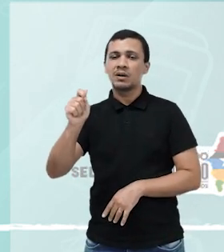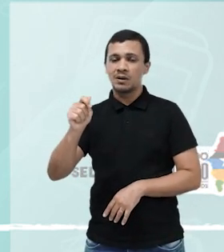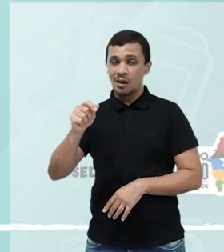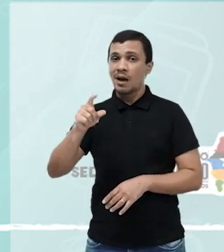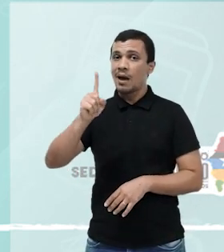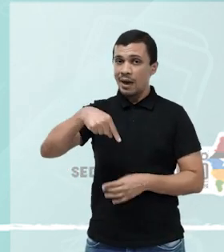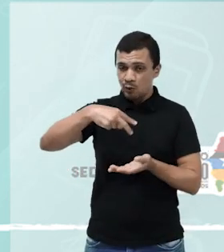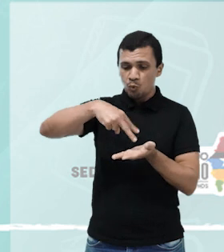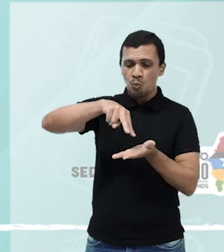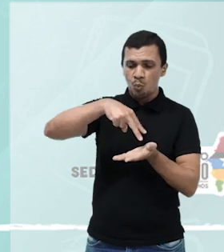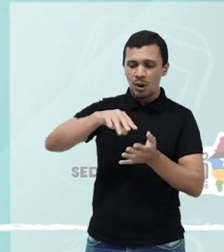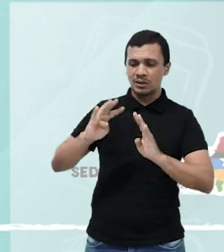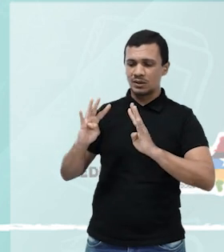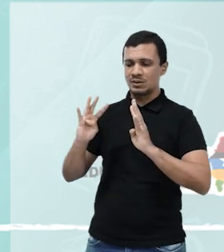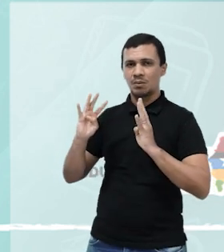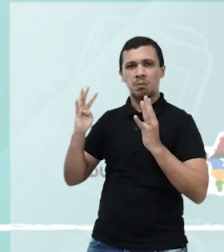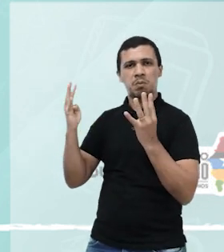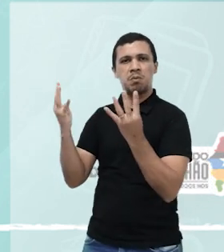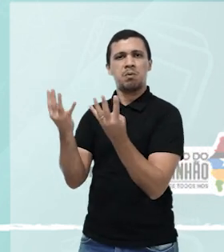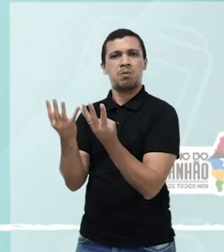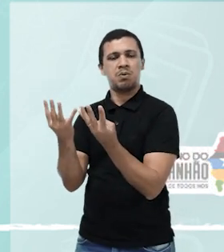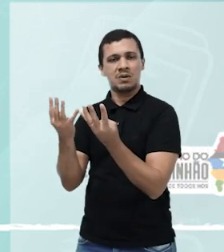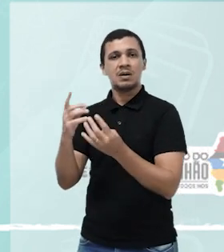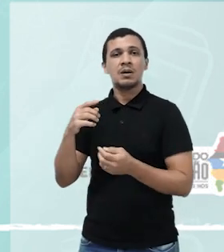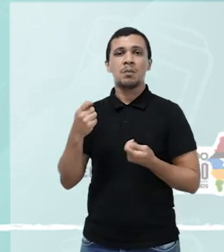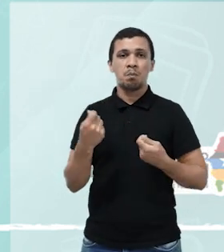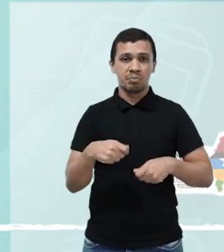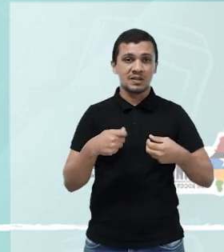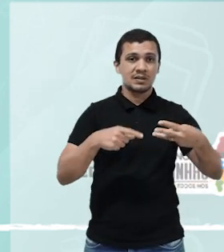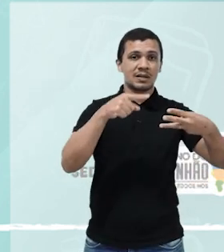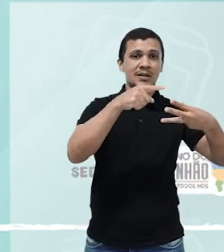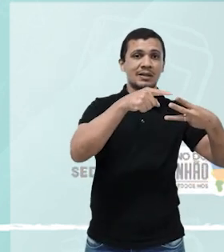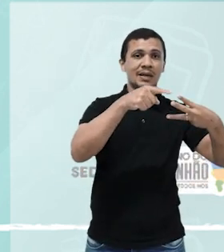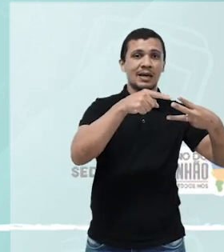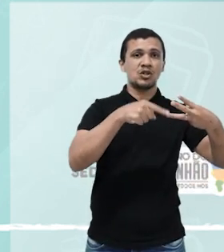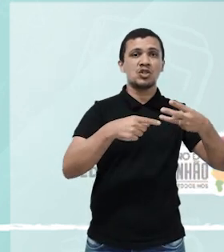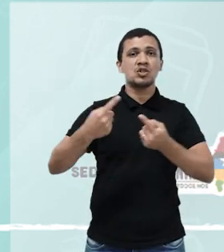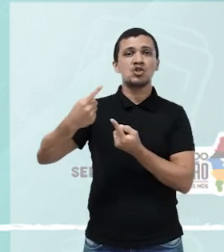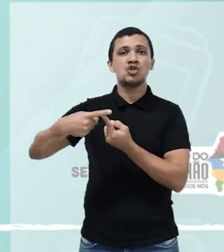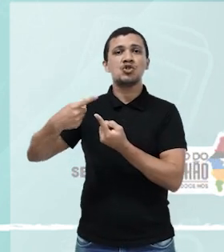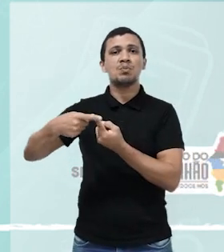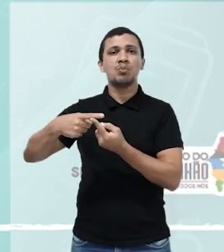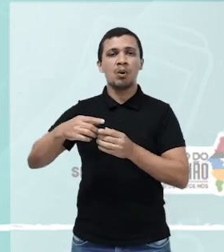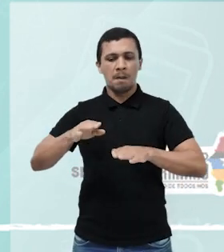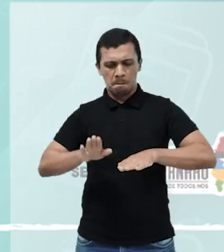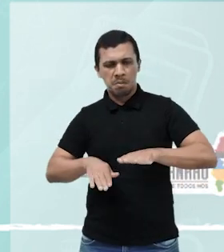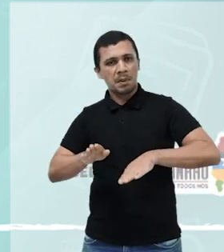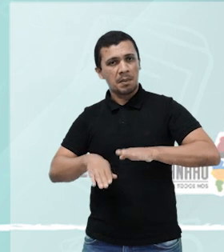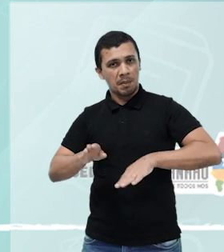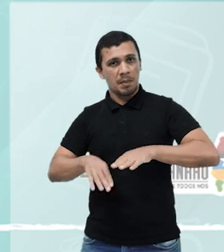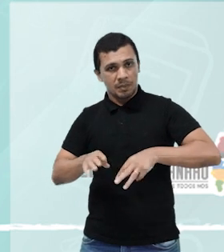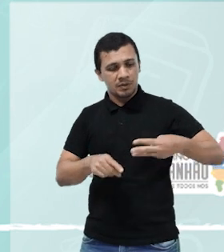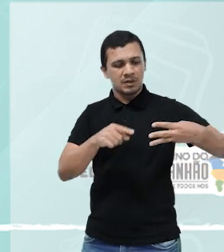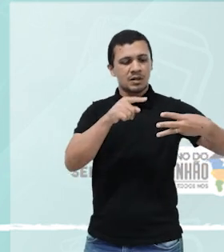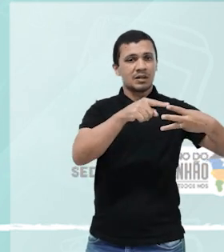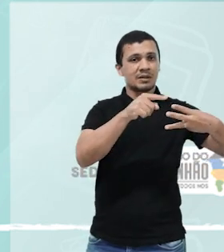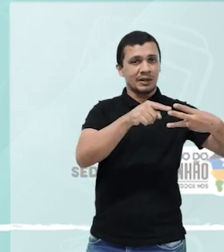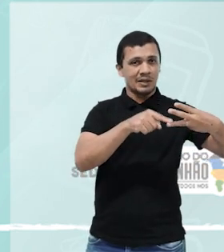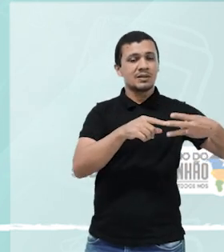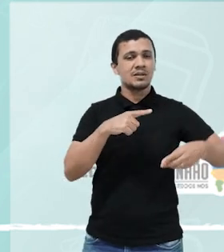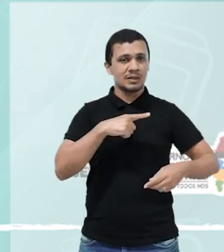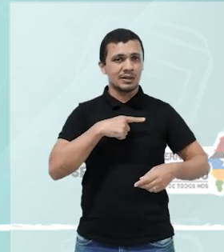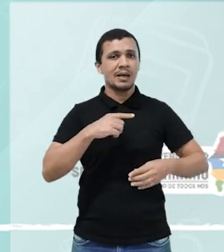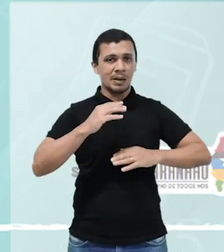Essa dança, ela exige a percussão de três tipos de tambores. Esses tambores estão tocados por músicos